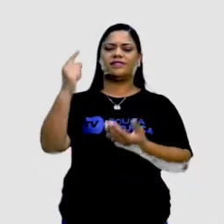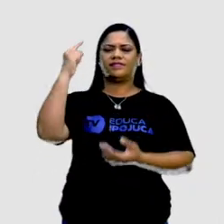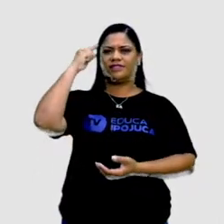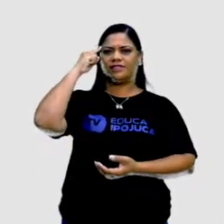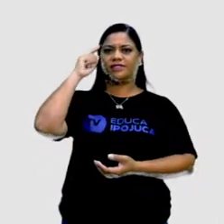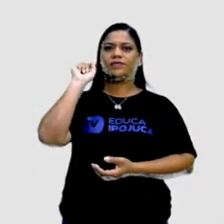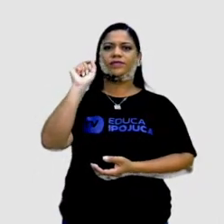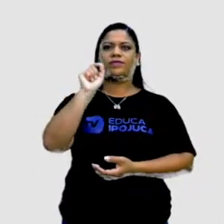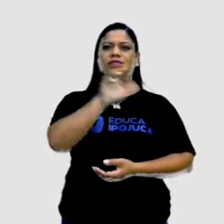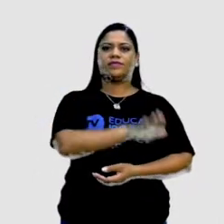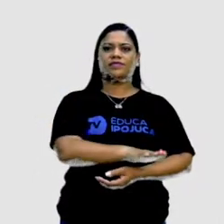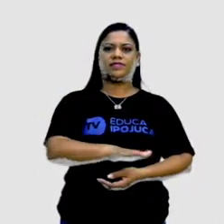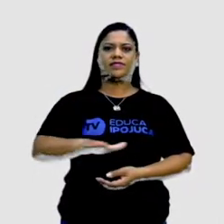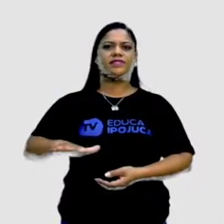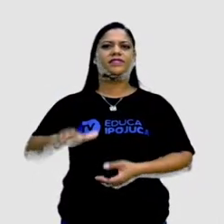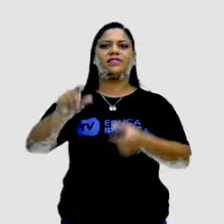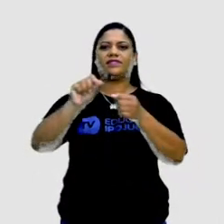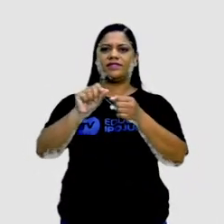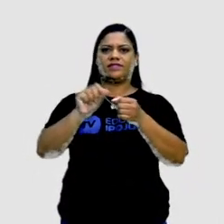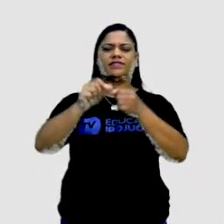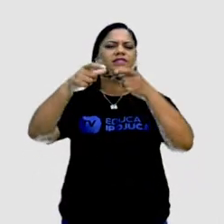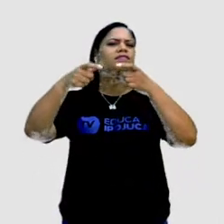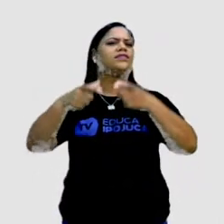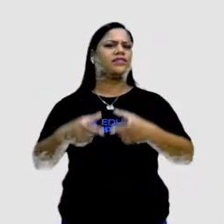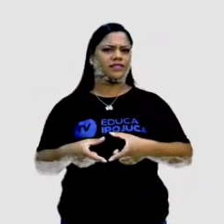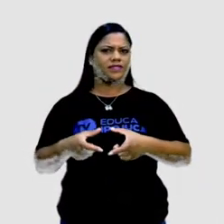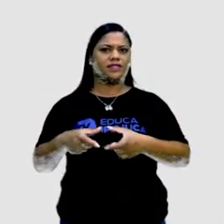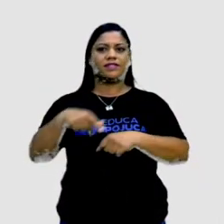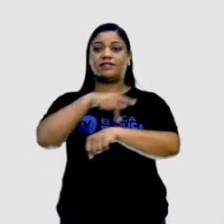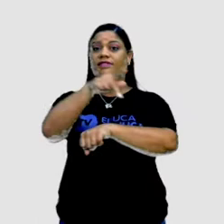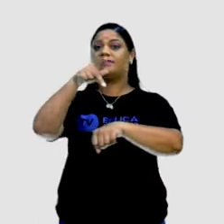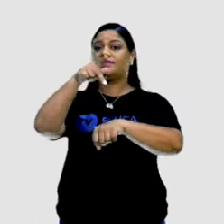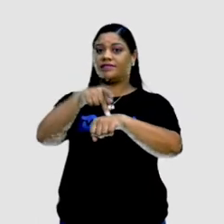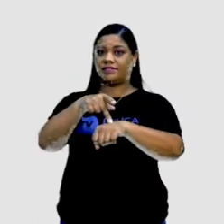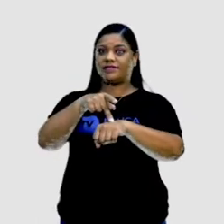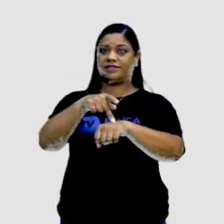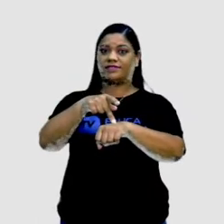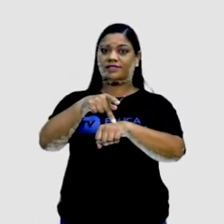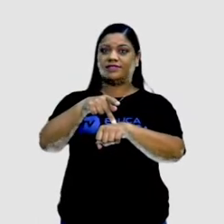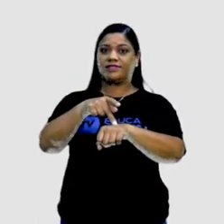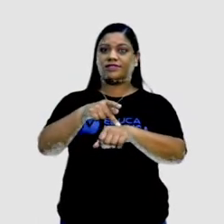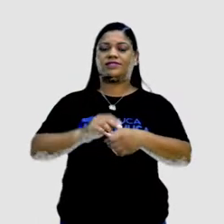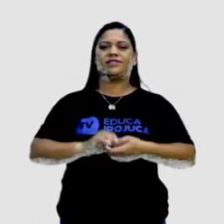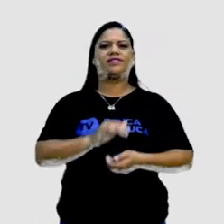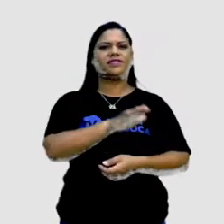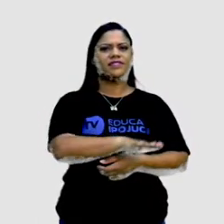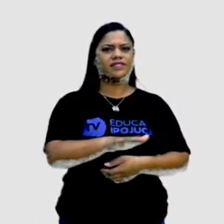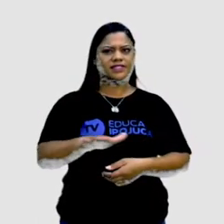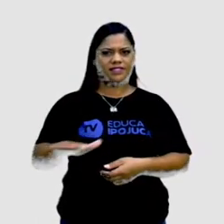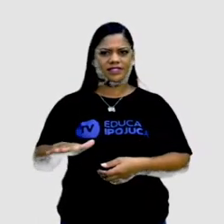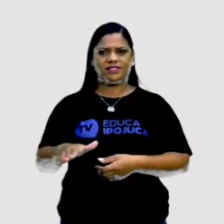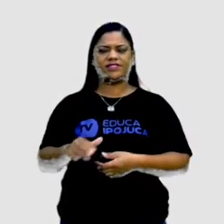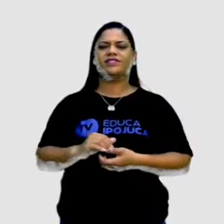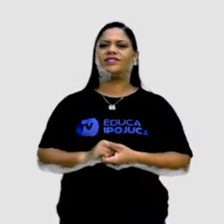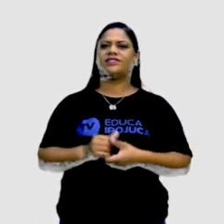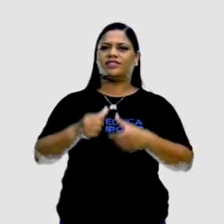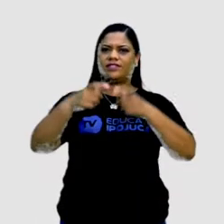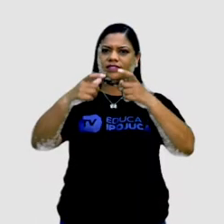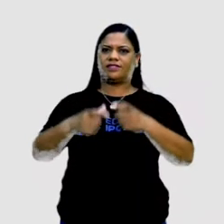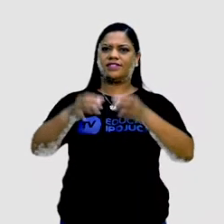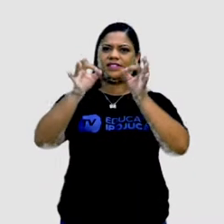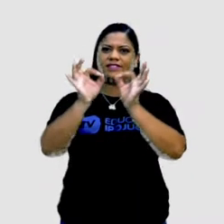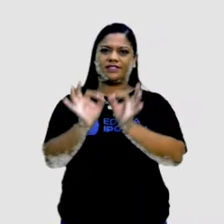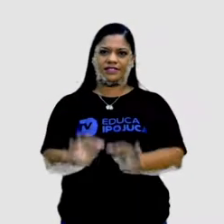que é que essa criança está fazendo? Que lugar é esse? Que país é esse? Será que essa criança está no lugar que é mais